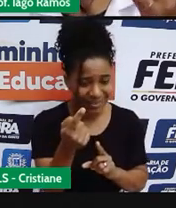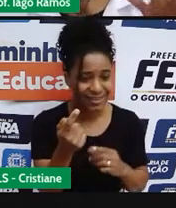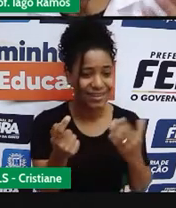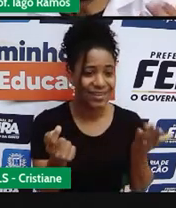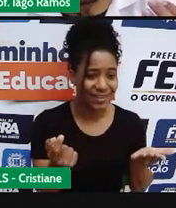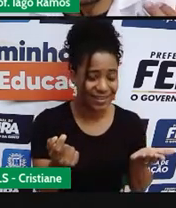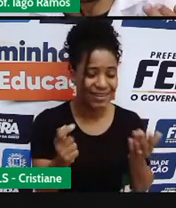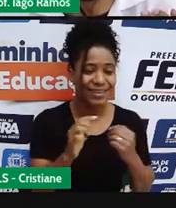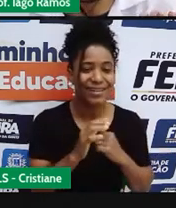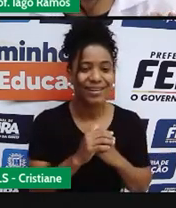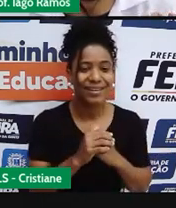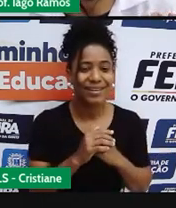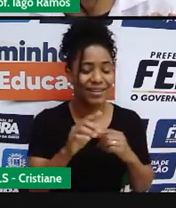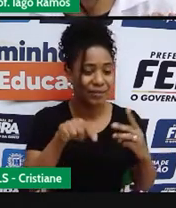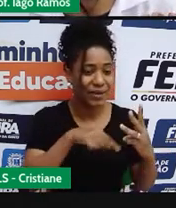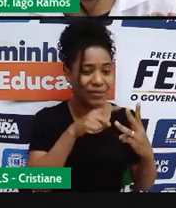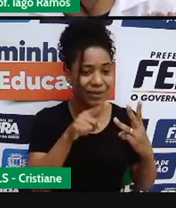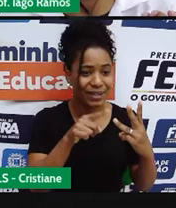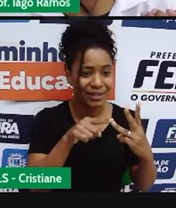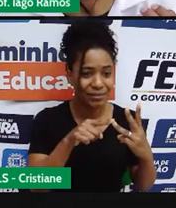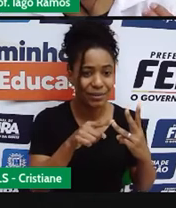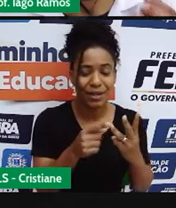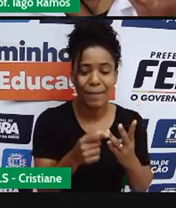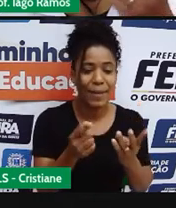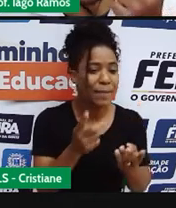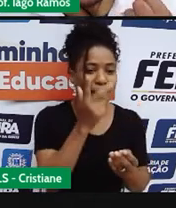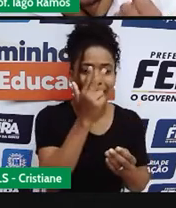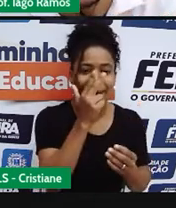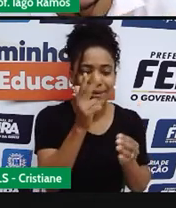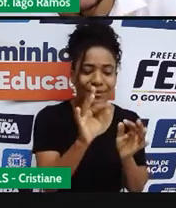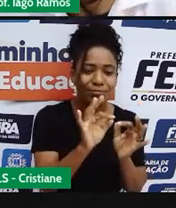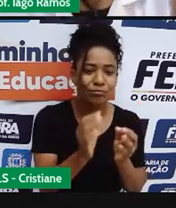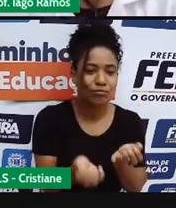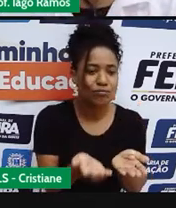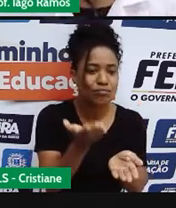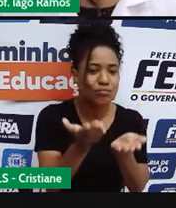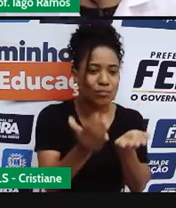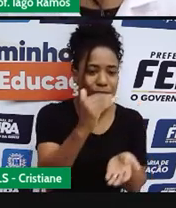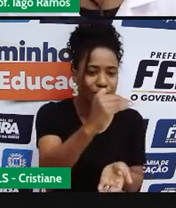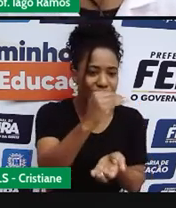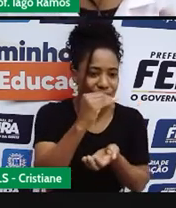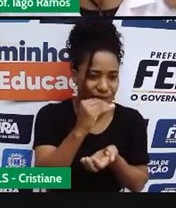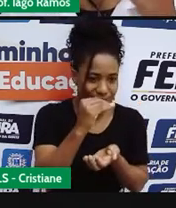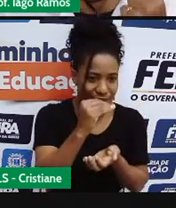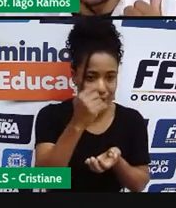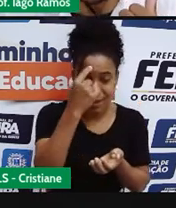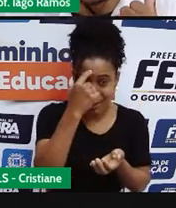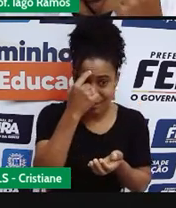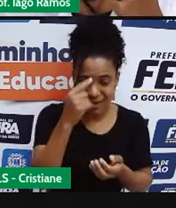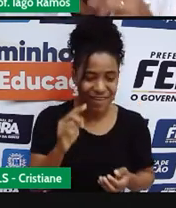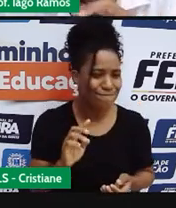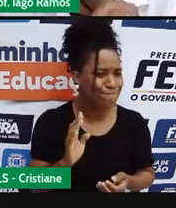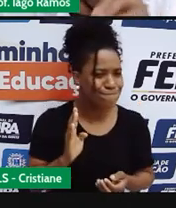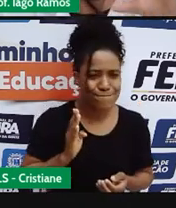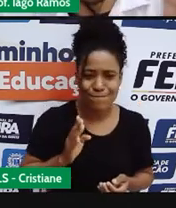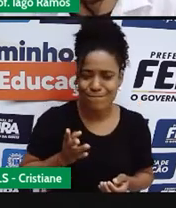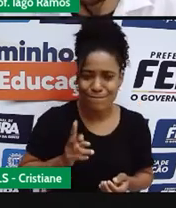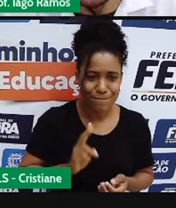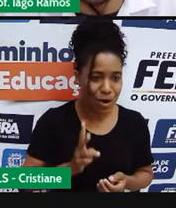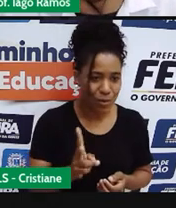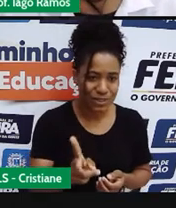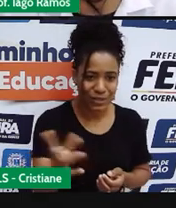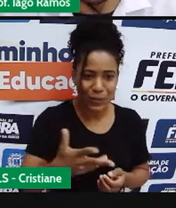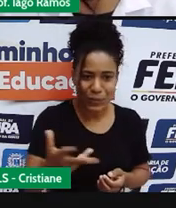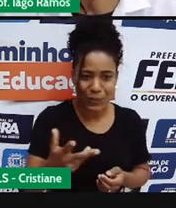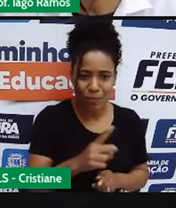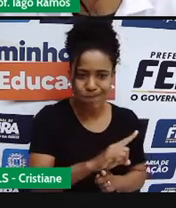Ou tem uma ideia de medida. Quer ver só? Na primeira situação lá, a velocidade não é uma medida. Não dá pra